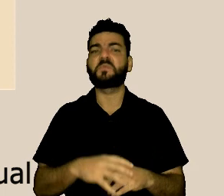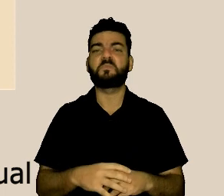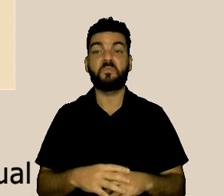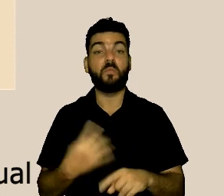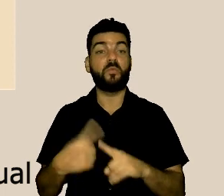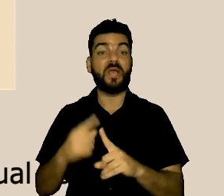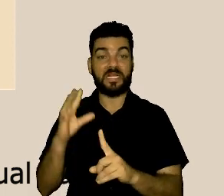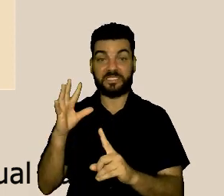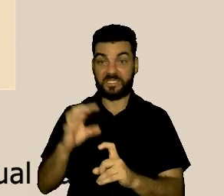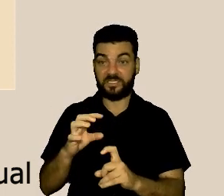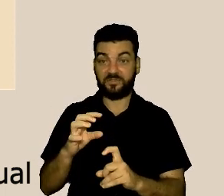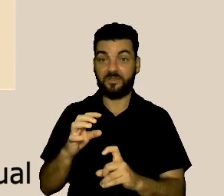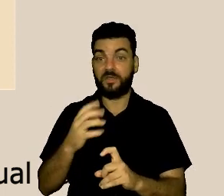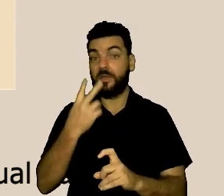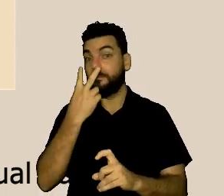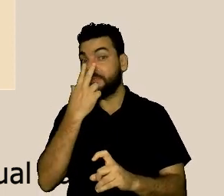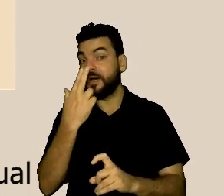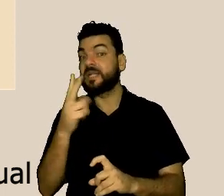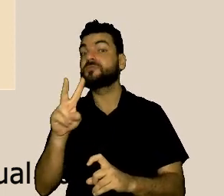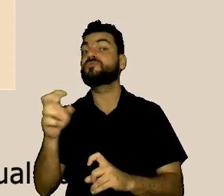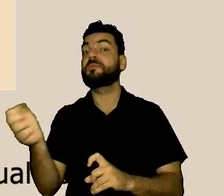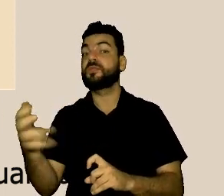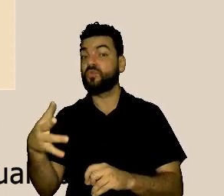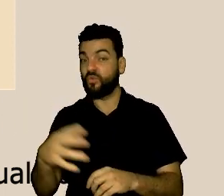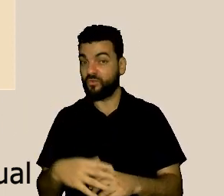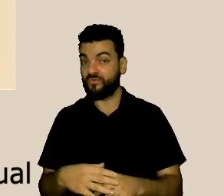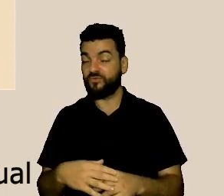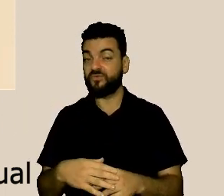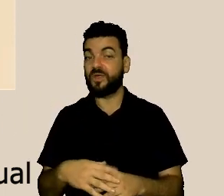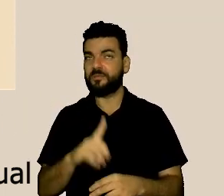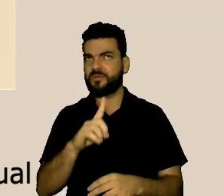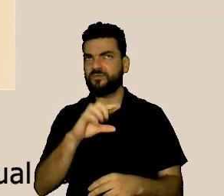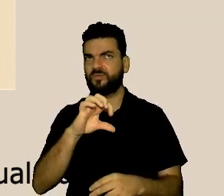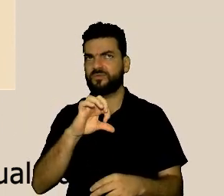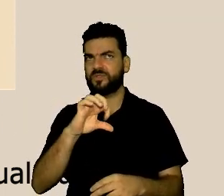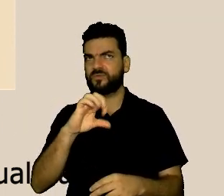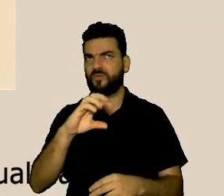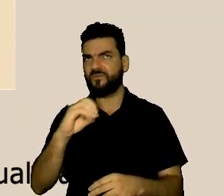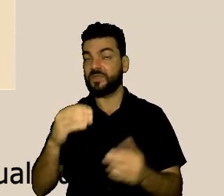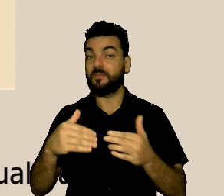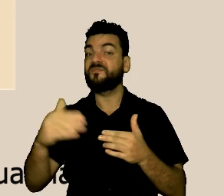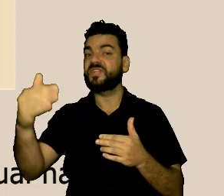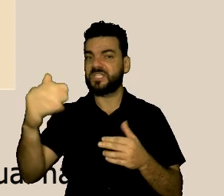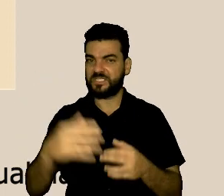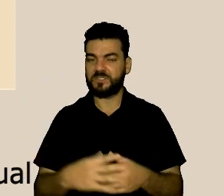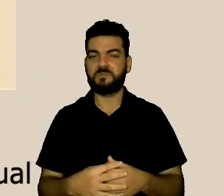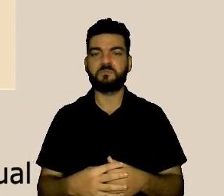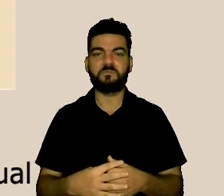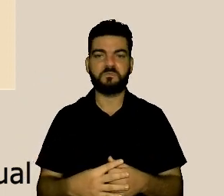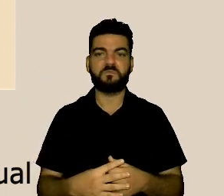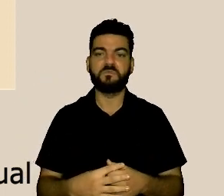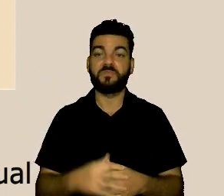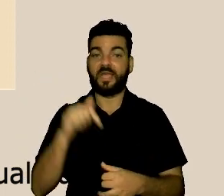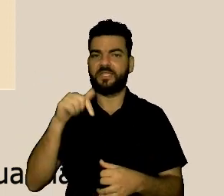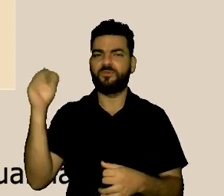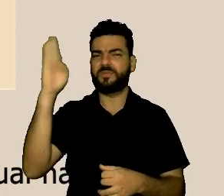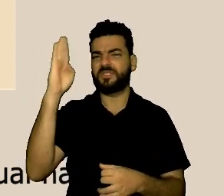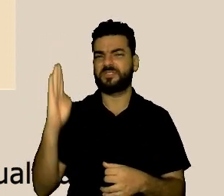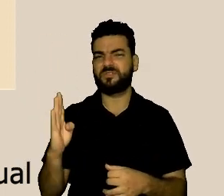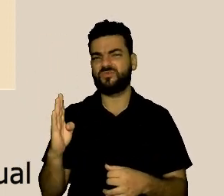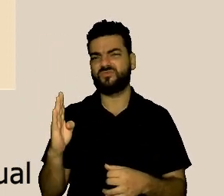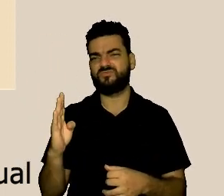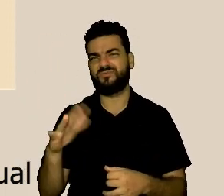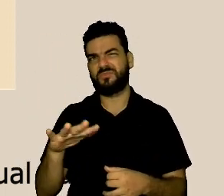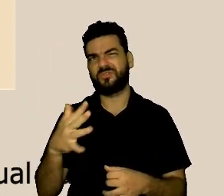coisa relativamente nova, é dos anos 90 que a gente ouve dizer. Aqui no Brasil a gente tem como